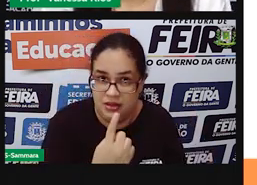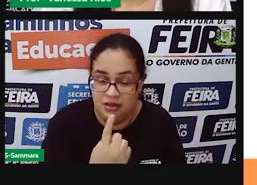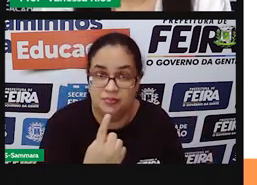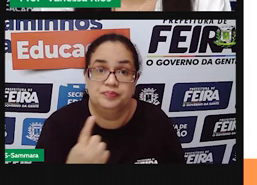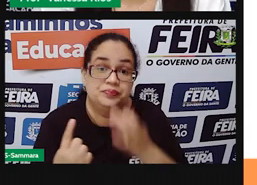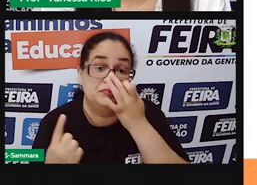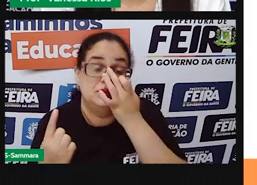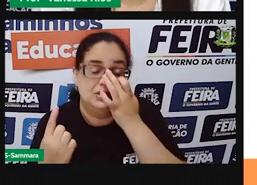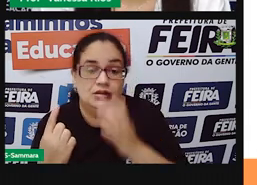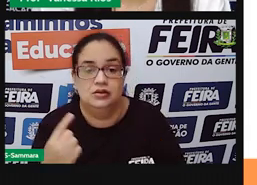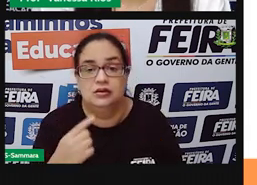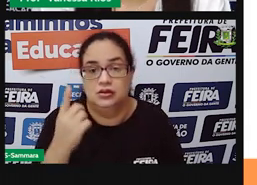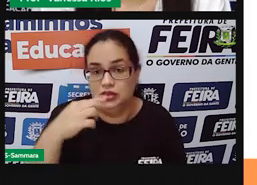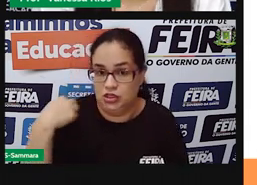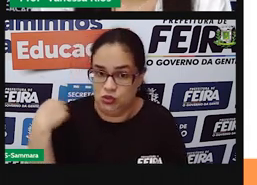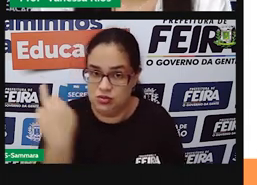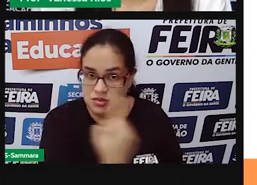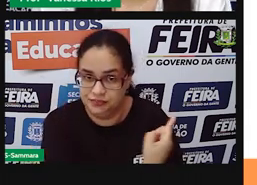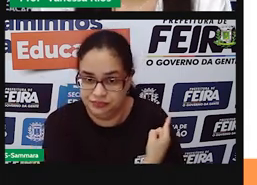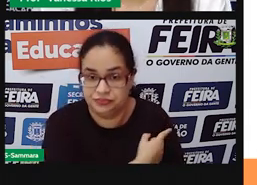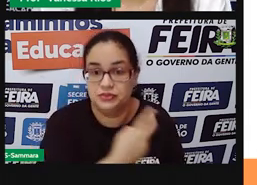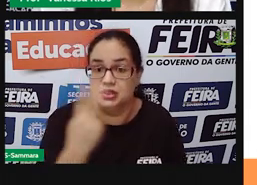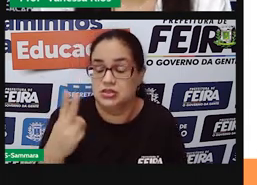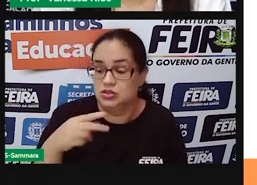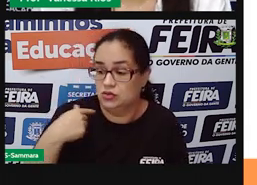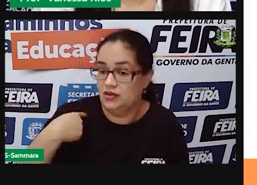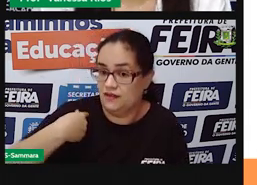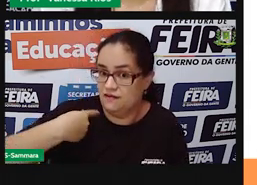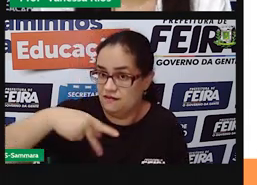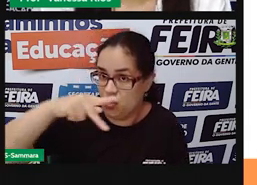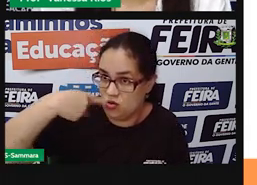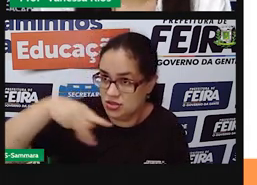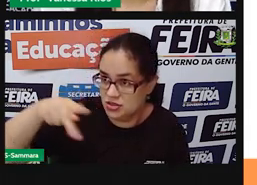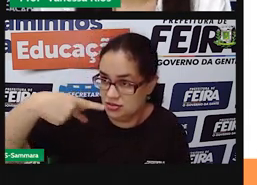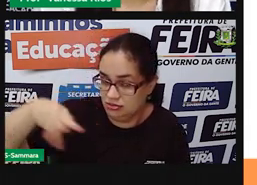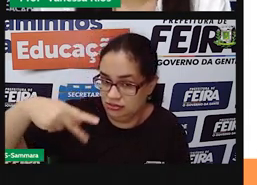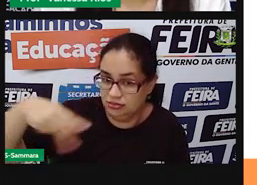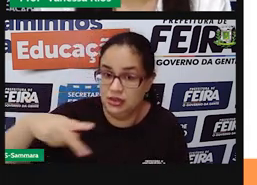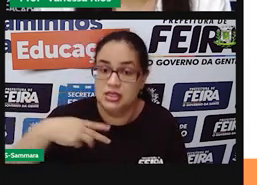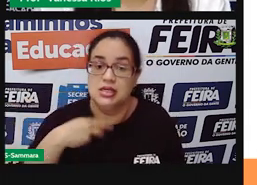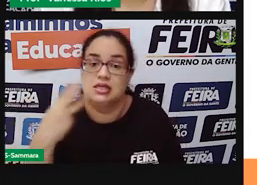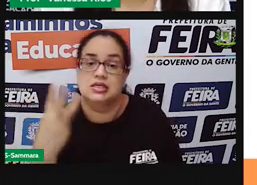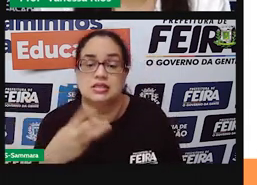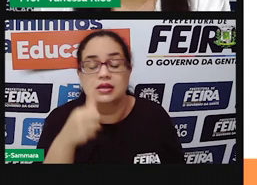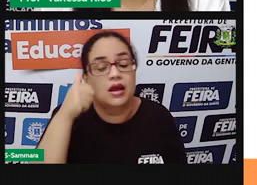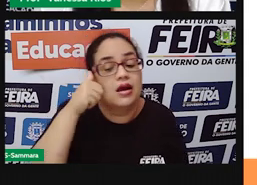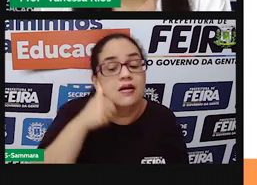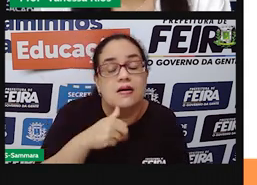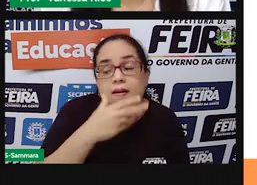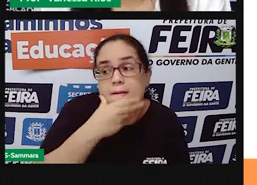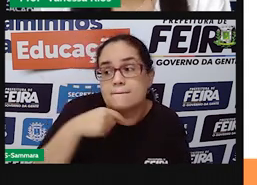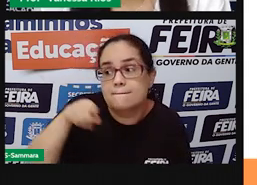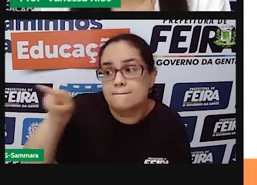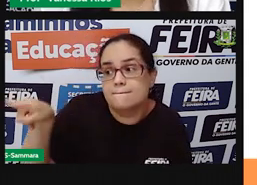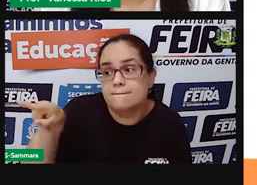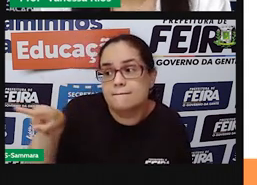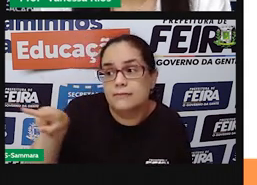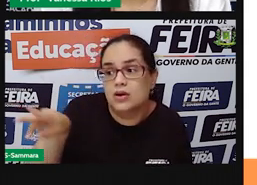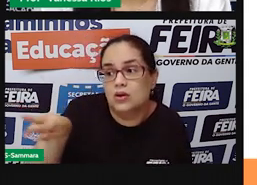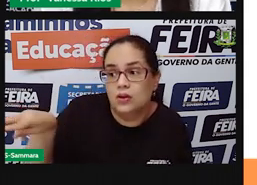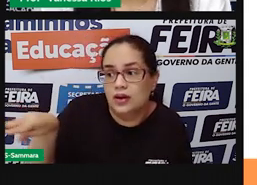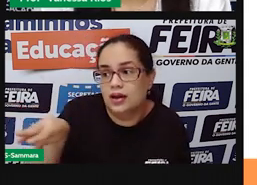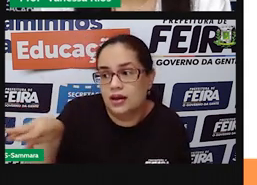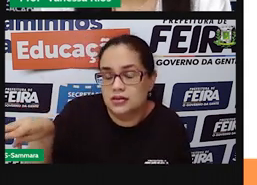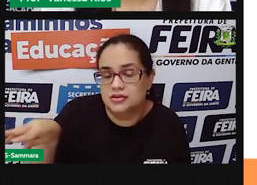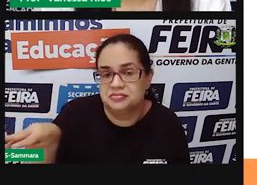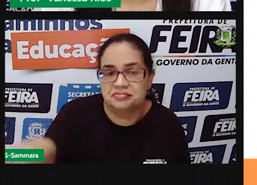primeira, que é nós. A segunda pessoa, é vós. E a terceira pessoa, que é eles